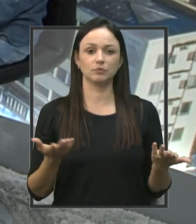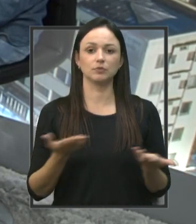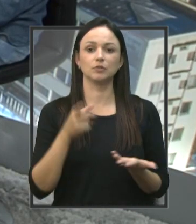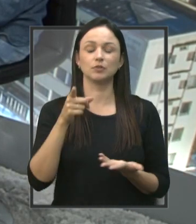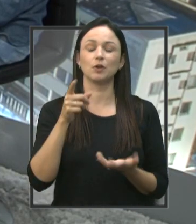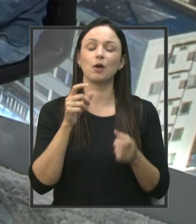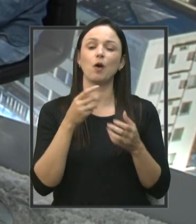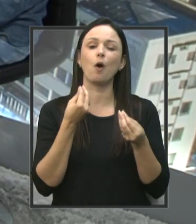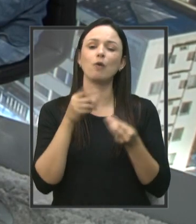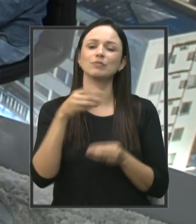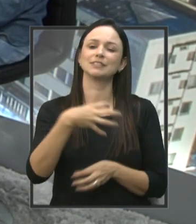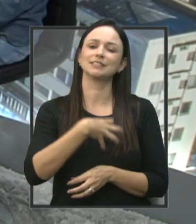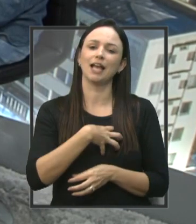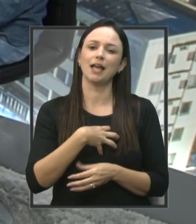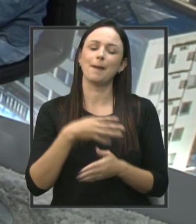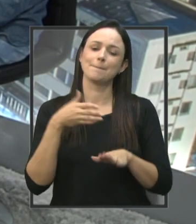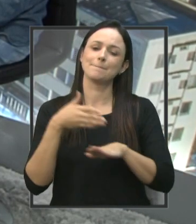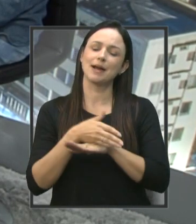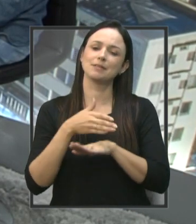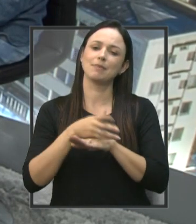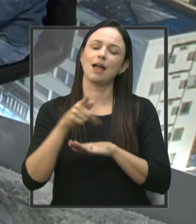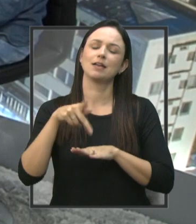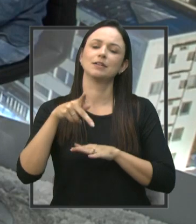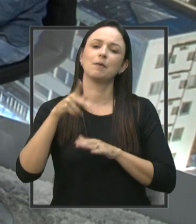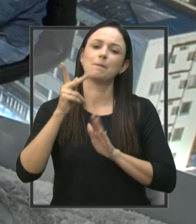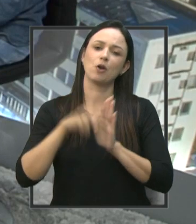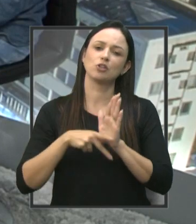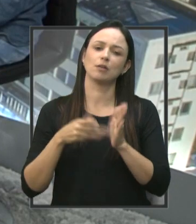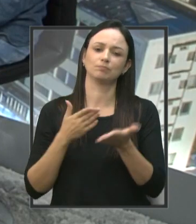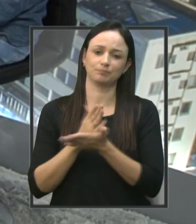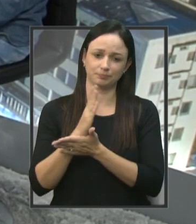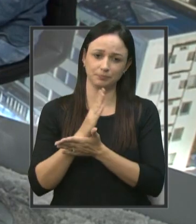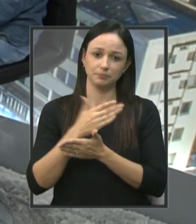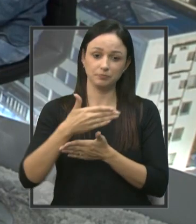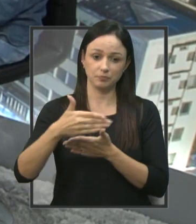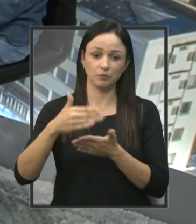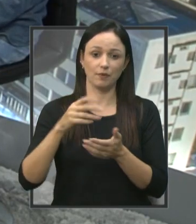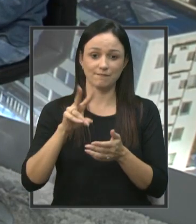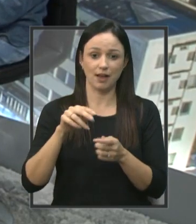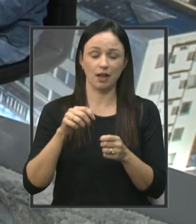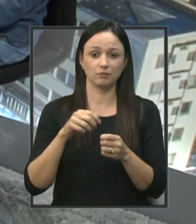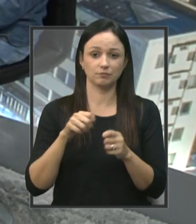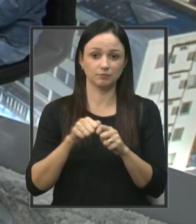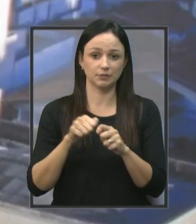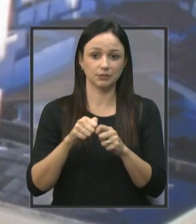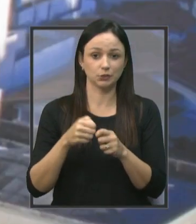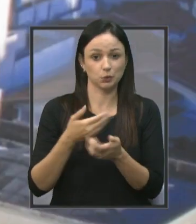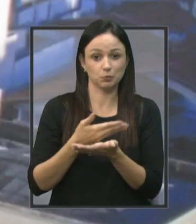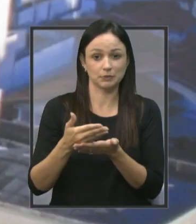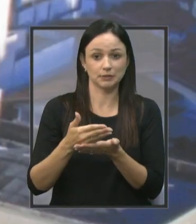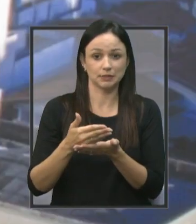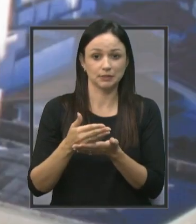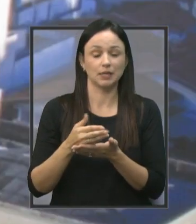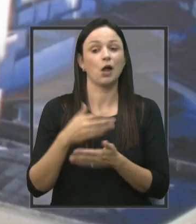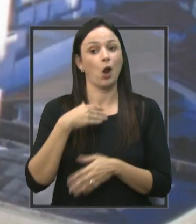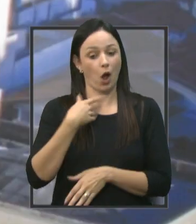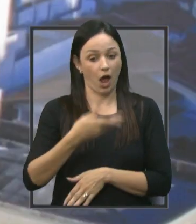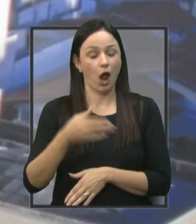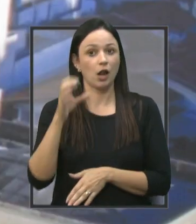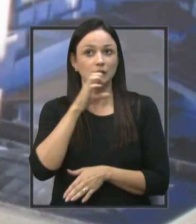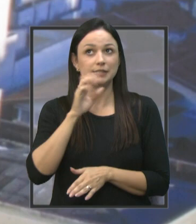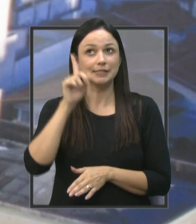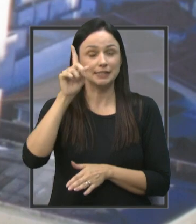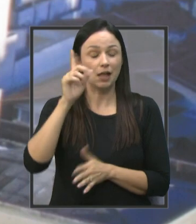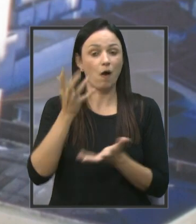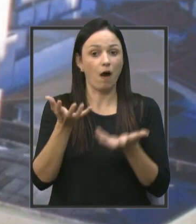o senhor poder participar desse projeto que foi aprovado e deve ser colocado em prática muito em breve? Muito em breve, se Deus quiser. Já